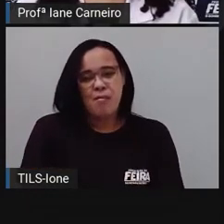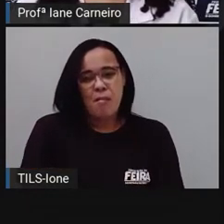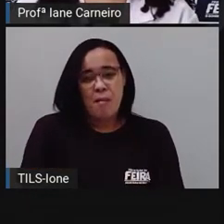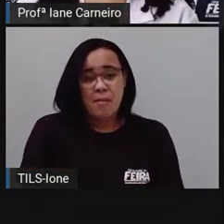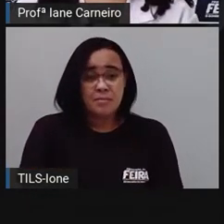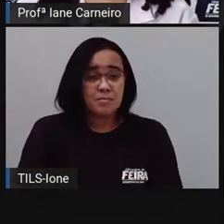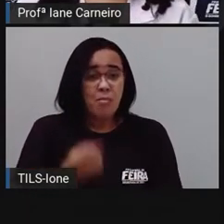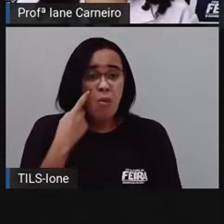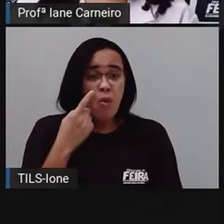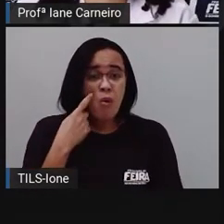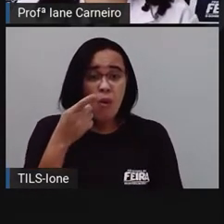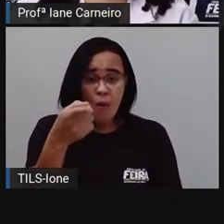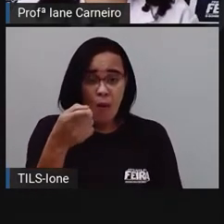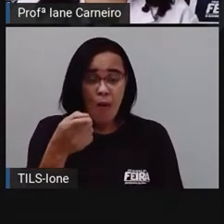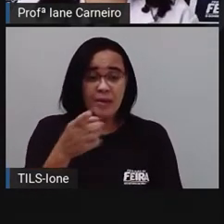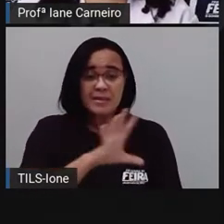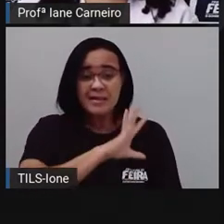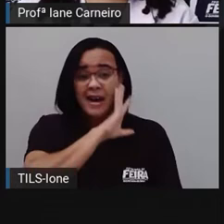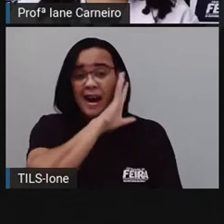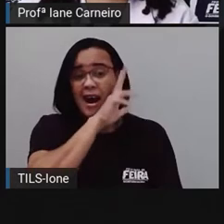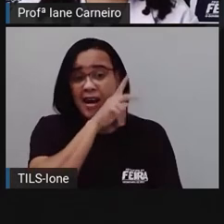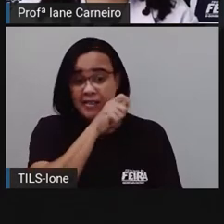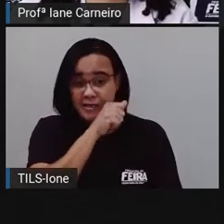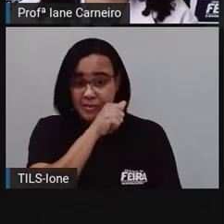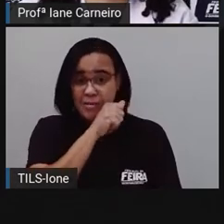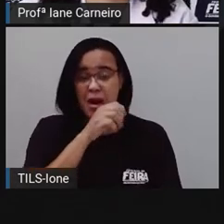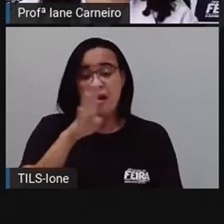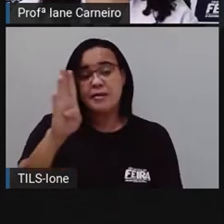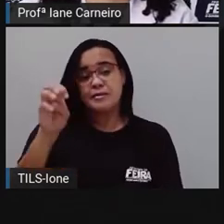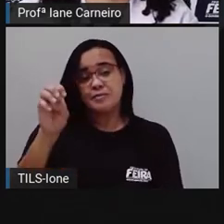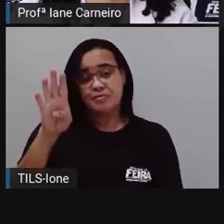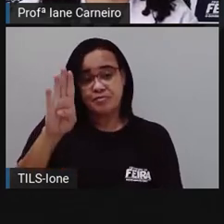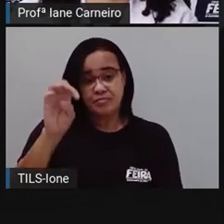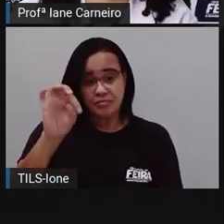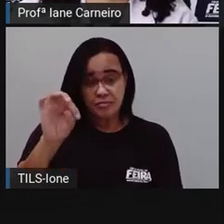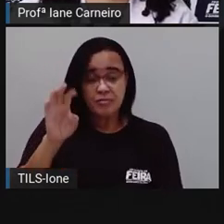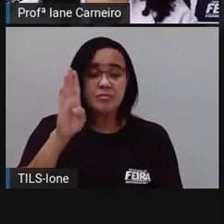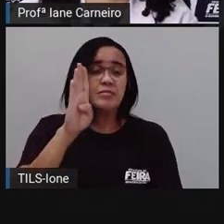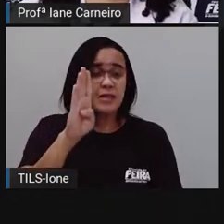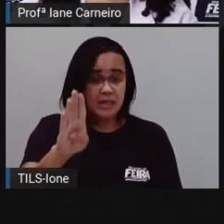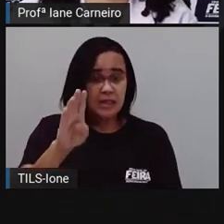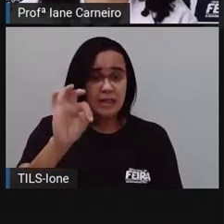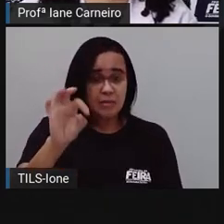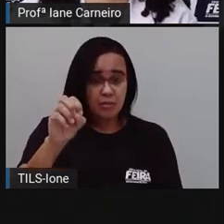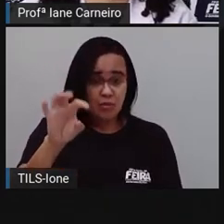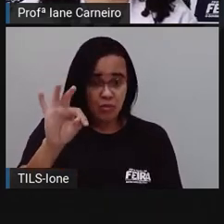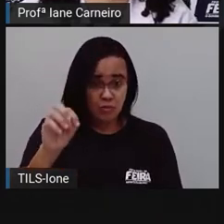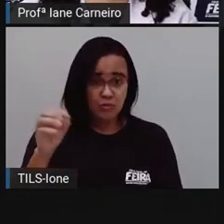Vamos lá. Outro animal, ó, o boto cor-de-rosa. Ó, como ele é lindo.